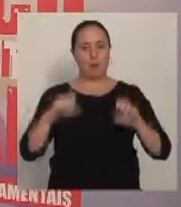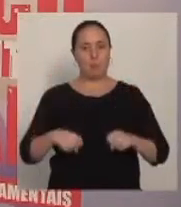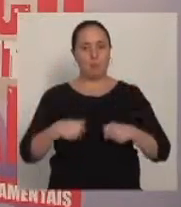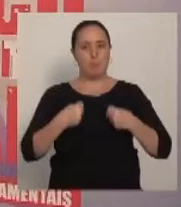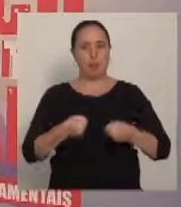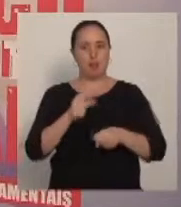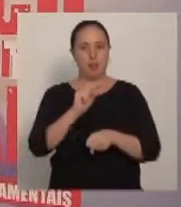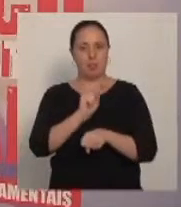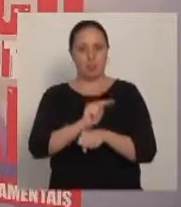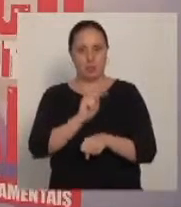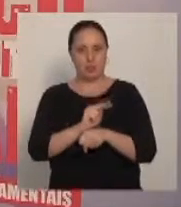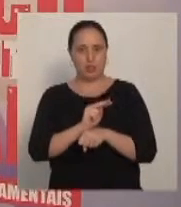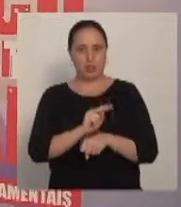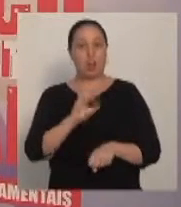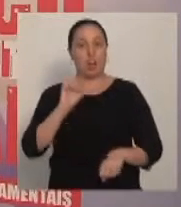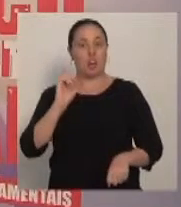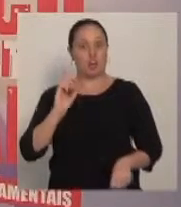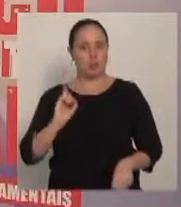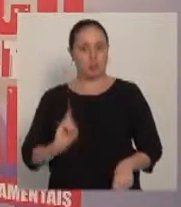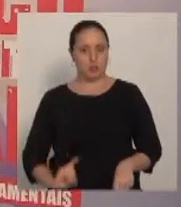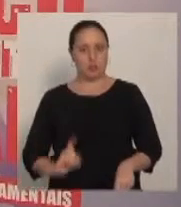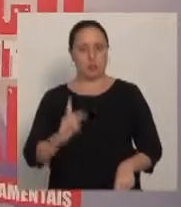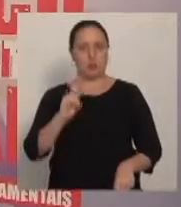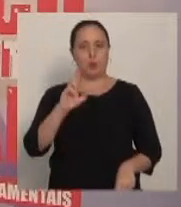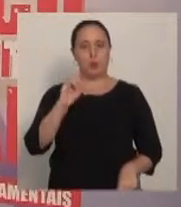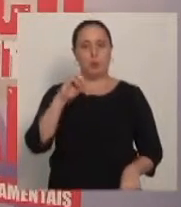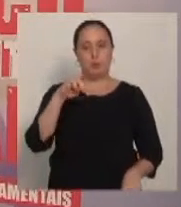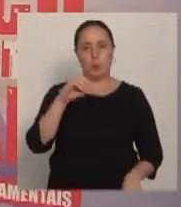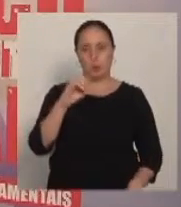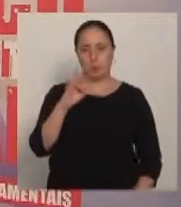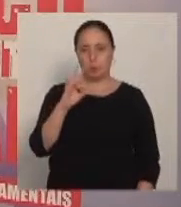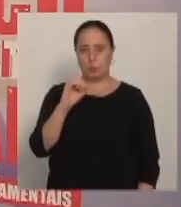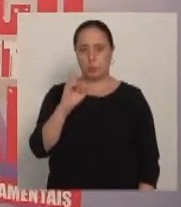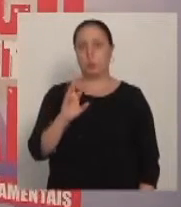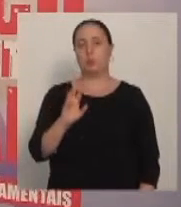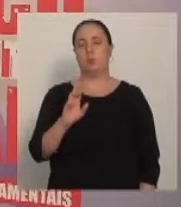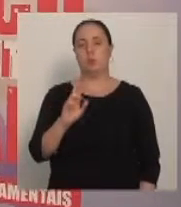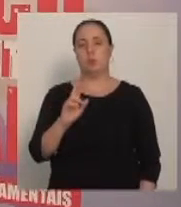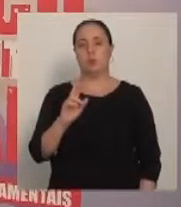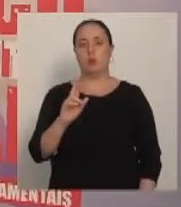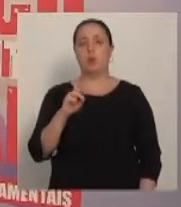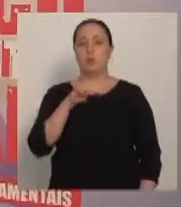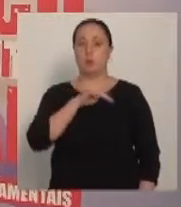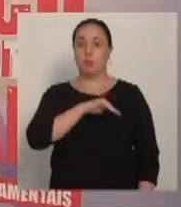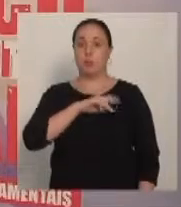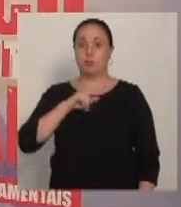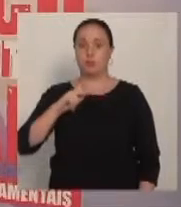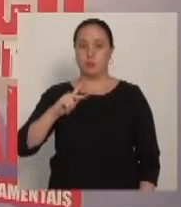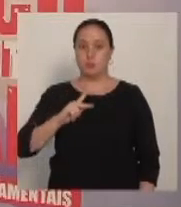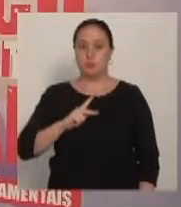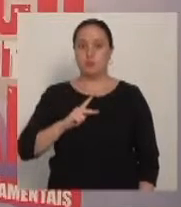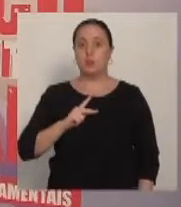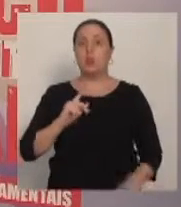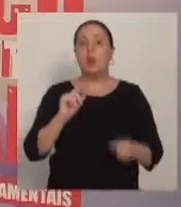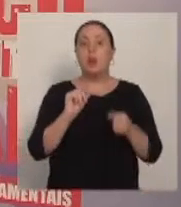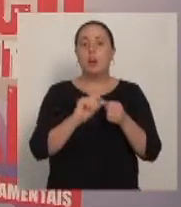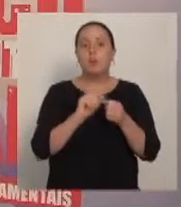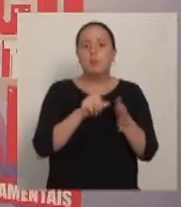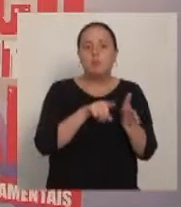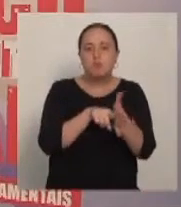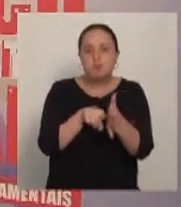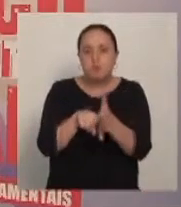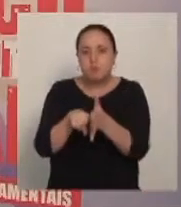parceria seja nos modos da PEC 37, quando a sociedade civil